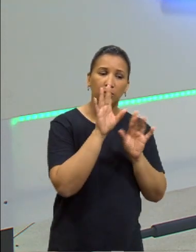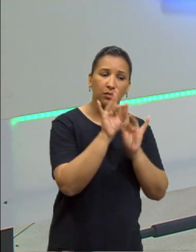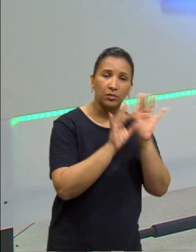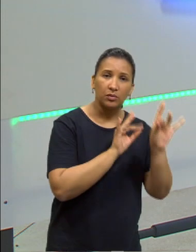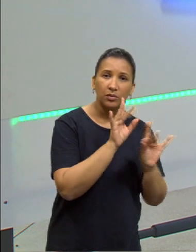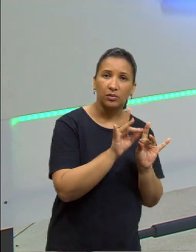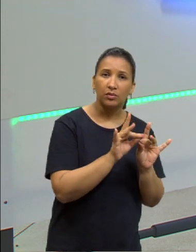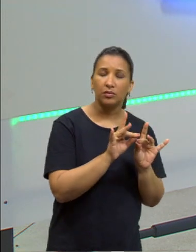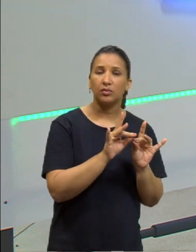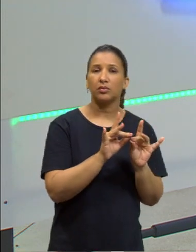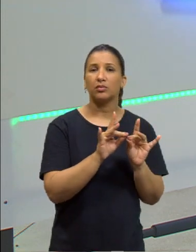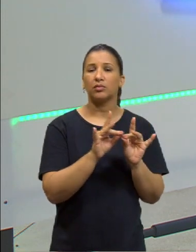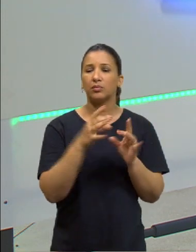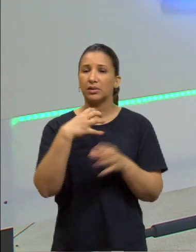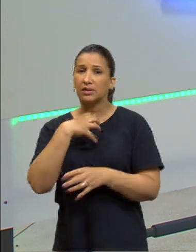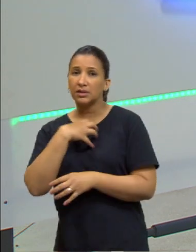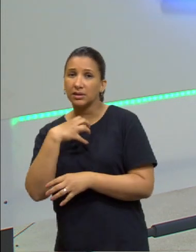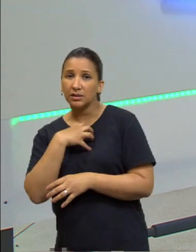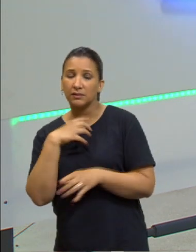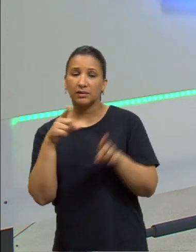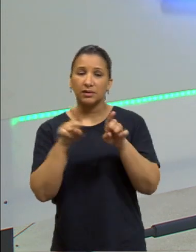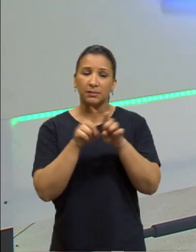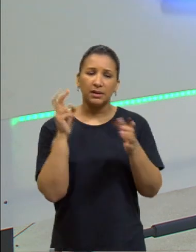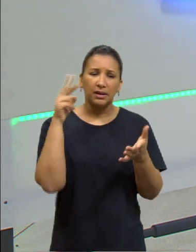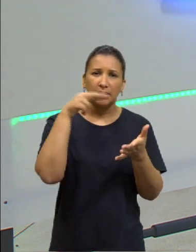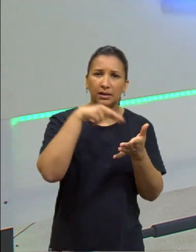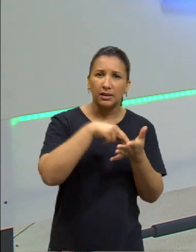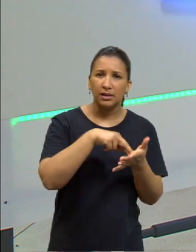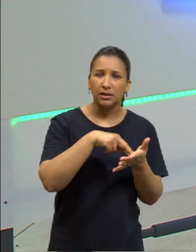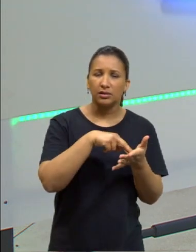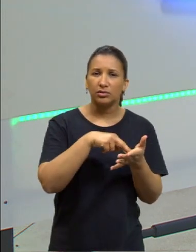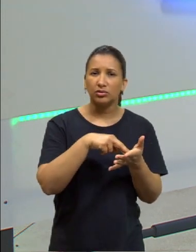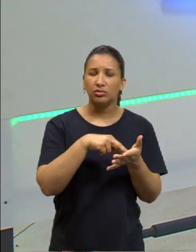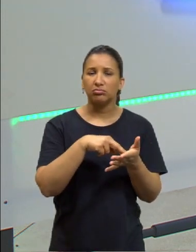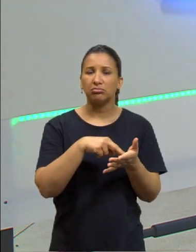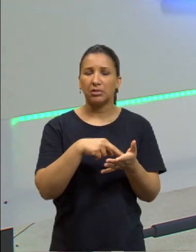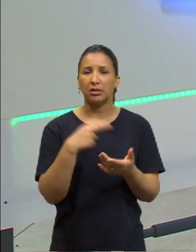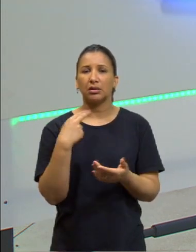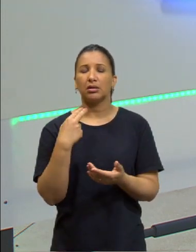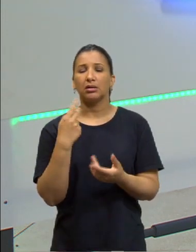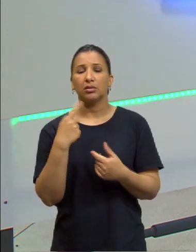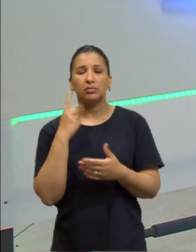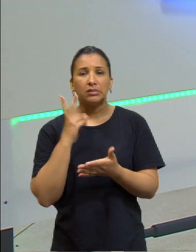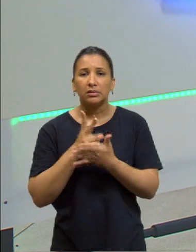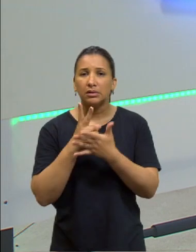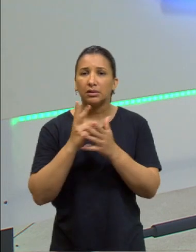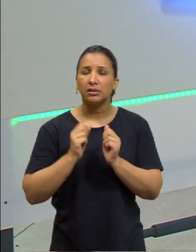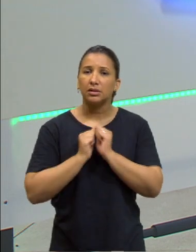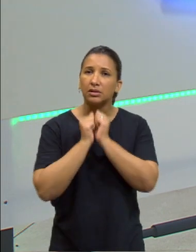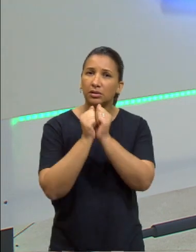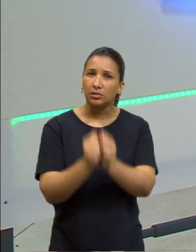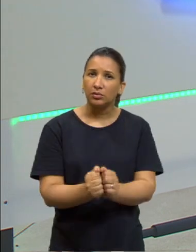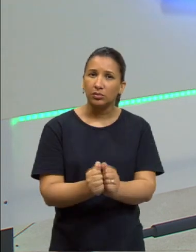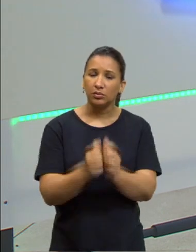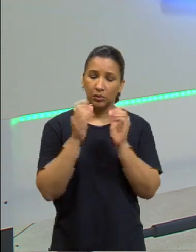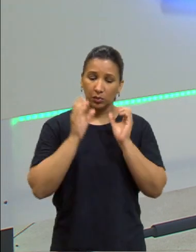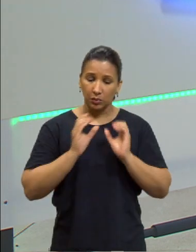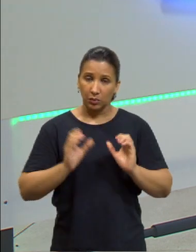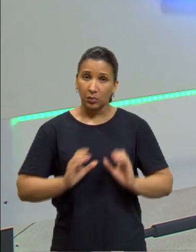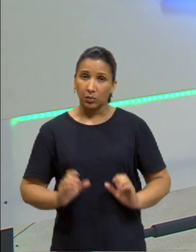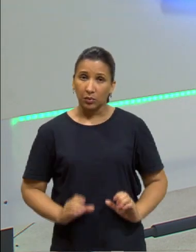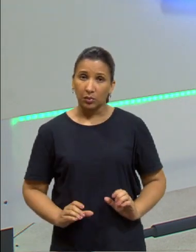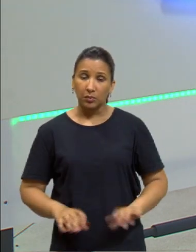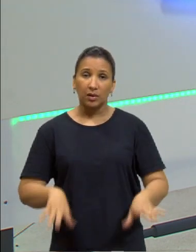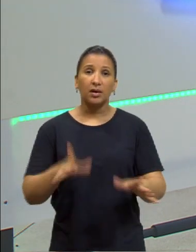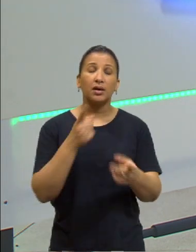das ideias e a realidade nossa. Então, essa diferença está aí presente. O corpo seria a sede de